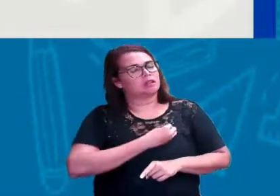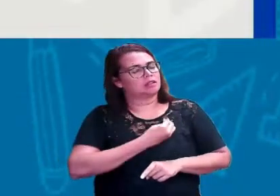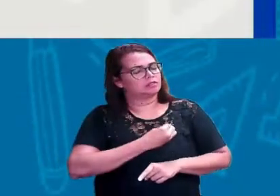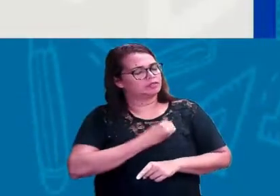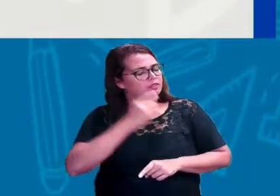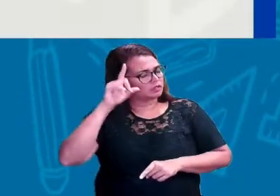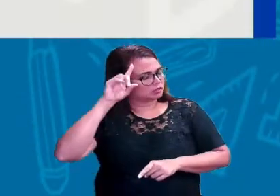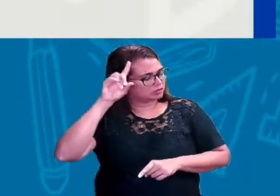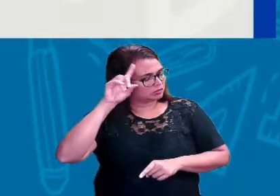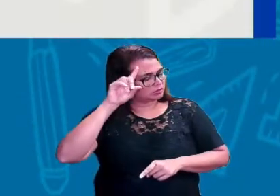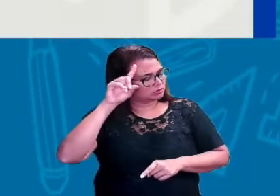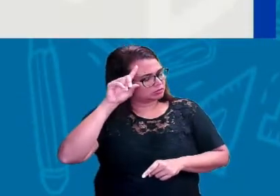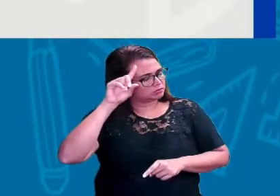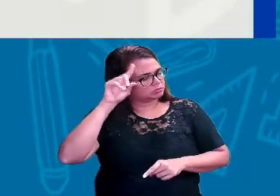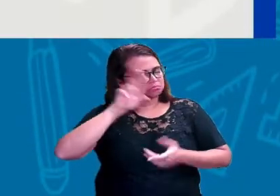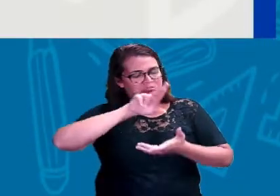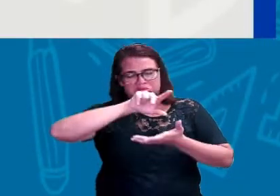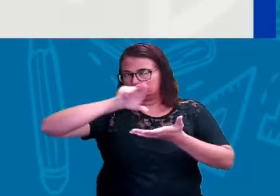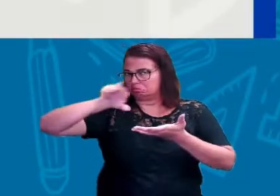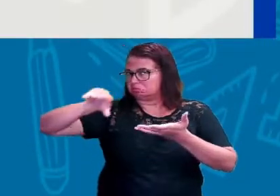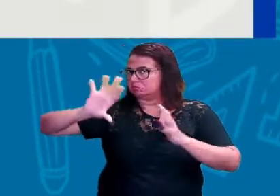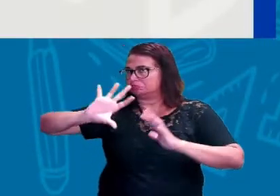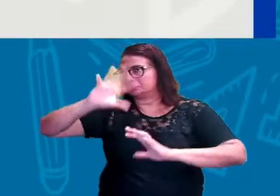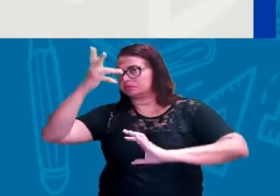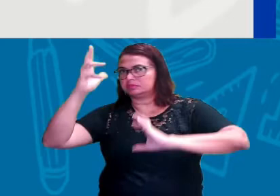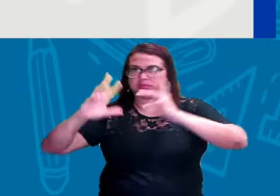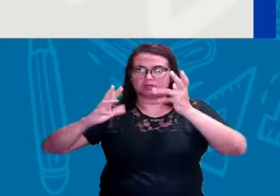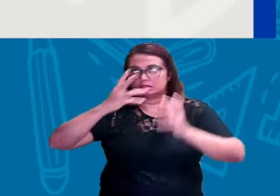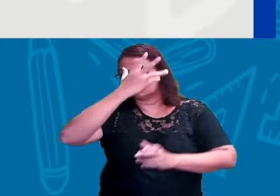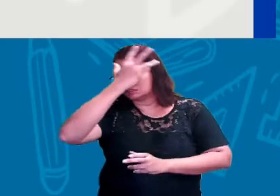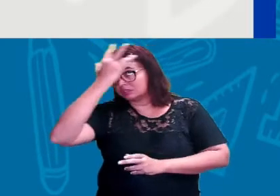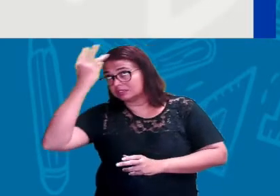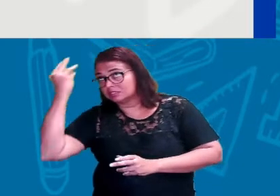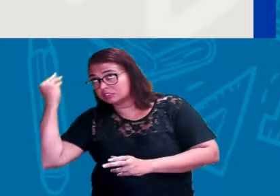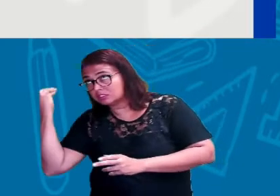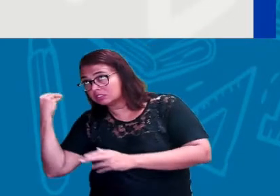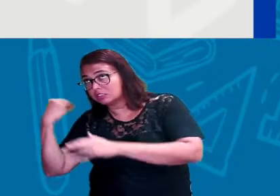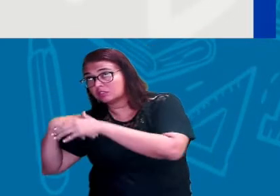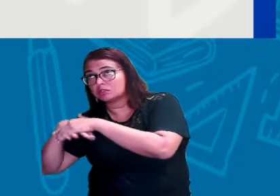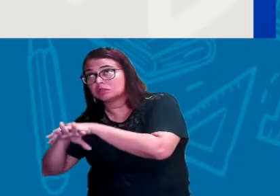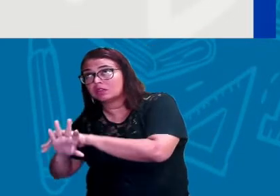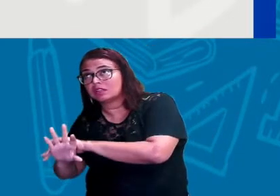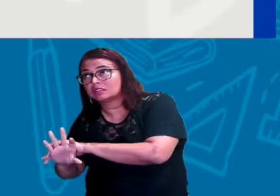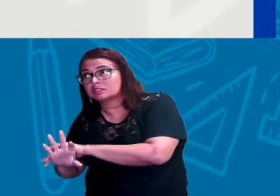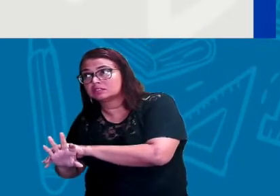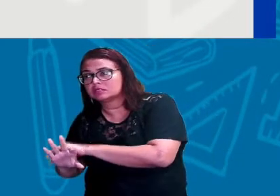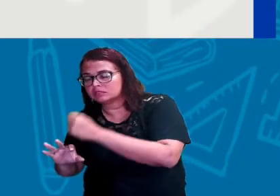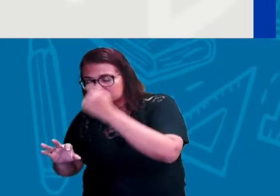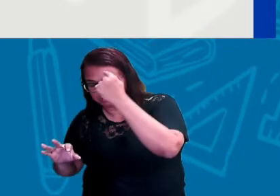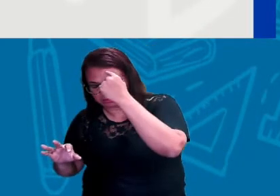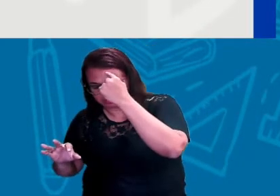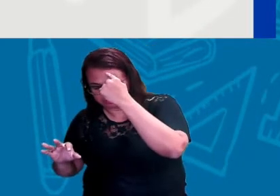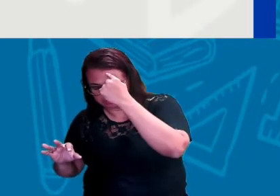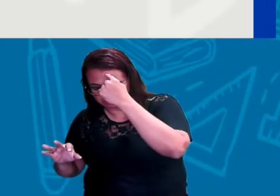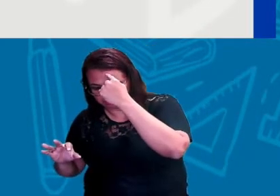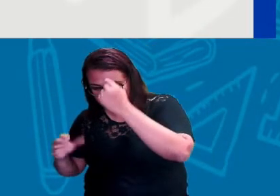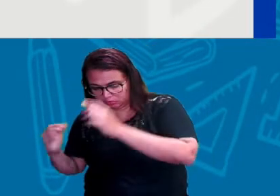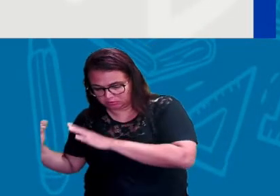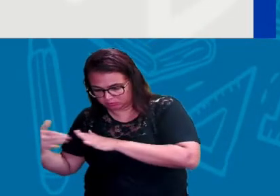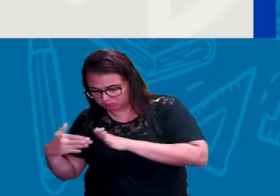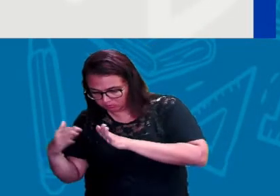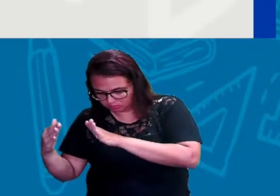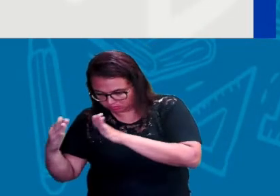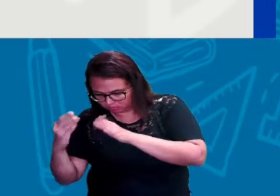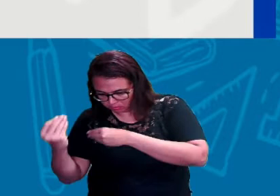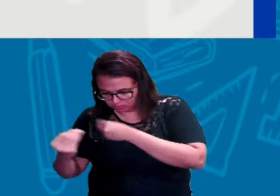diversas situações. Se esqueceu algum objeto guardado em algum lugar, que você vai fazer aí na sua memória um trajeto.